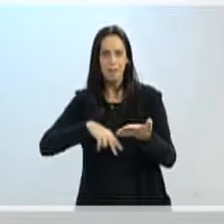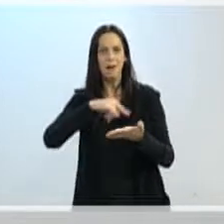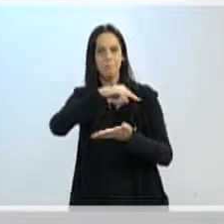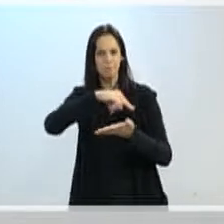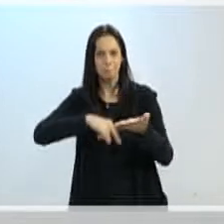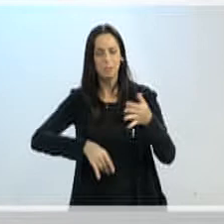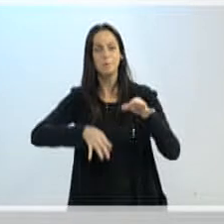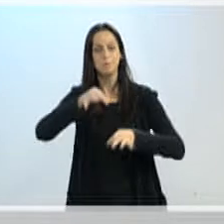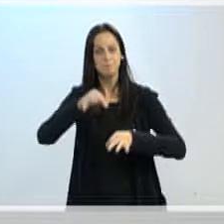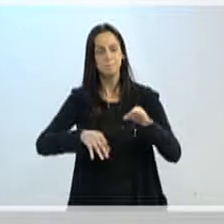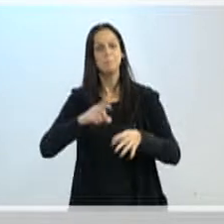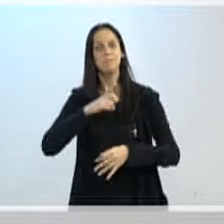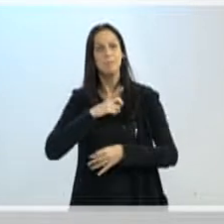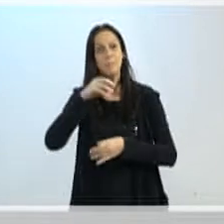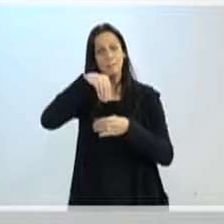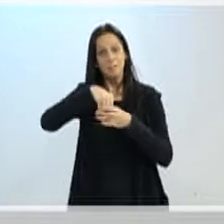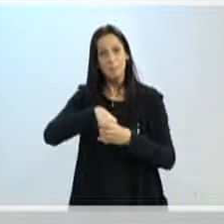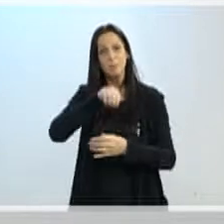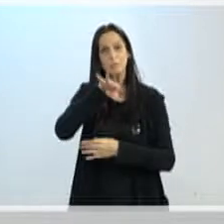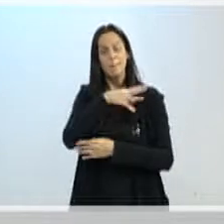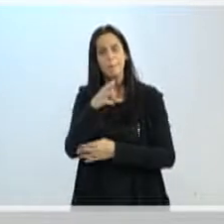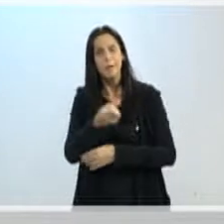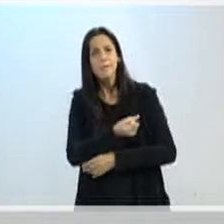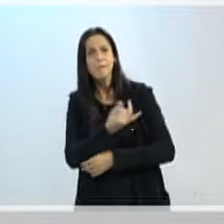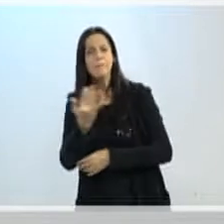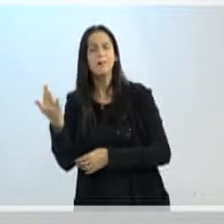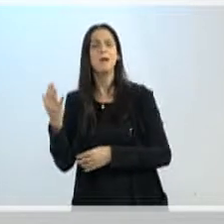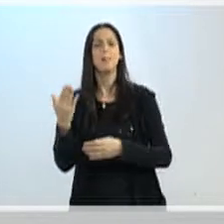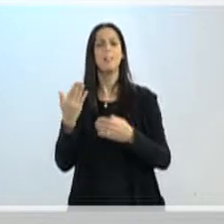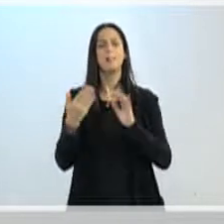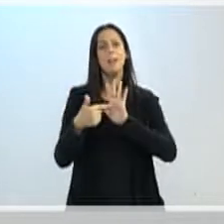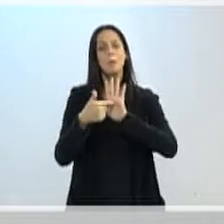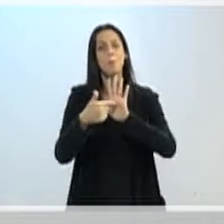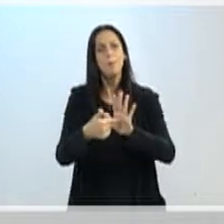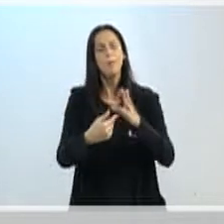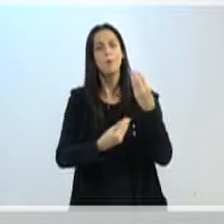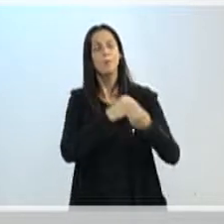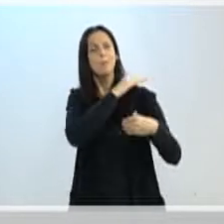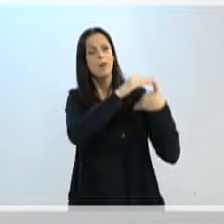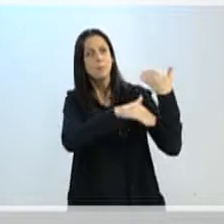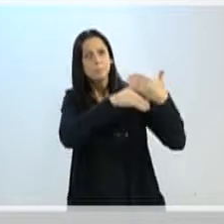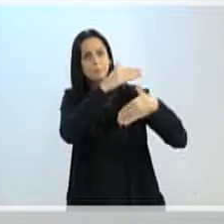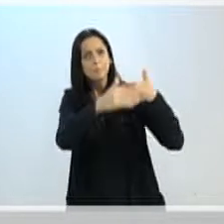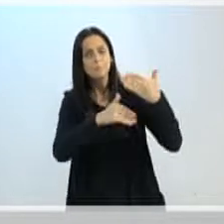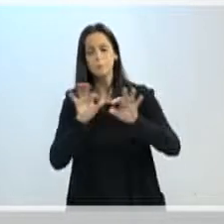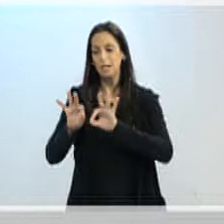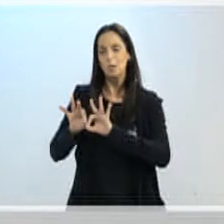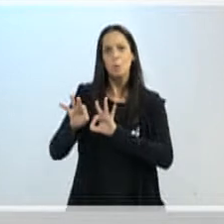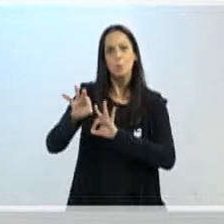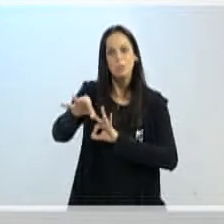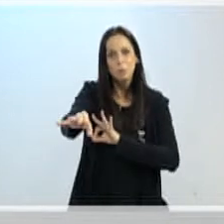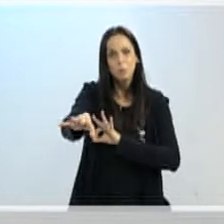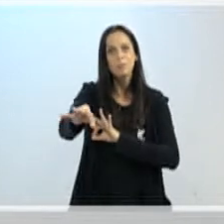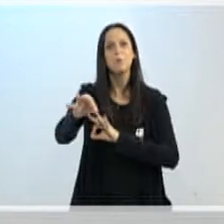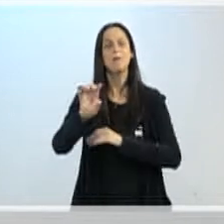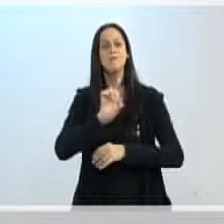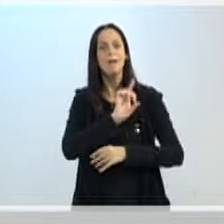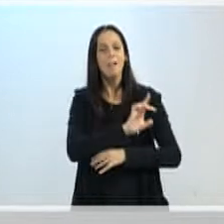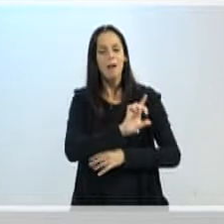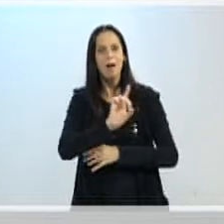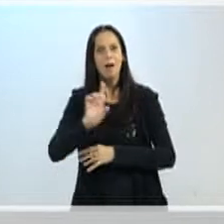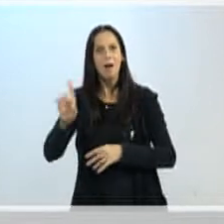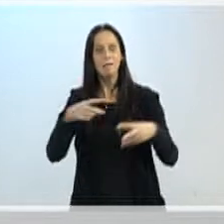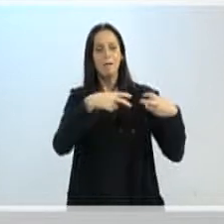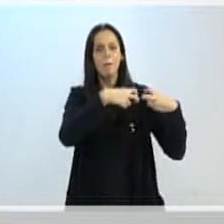existe uma série de tabelas dentro do parecer, que estão mostrando a evolução desses quilômetros percorridos por cada tipo de